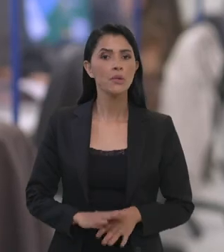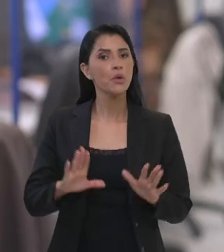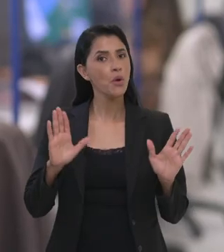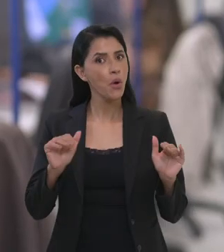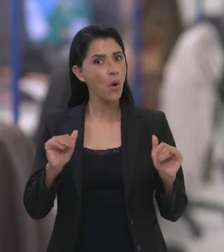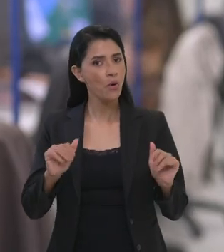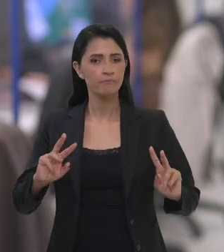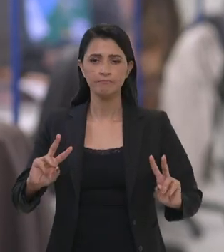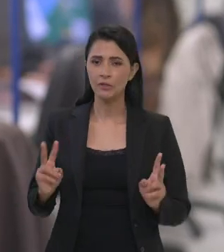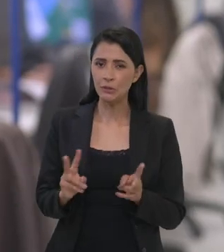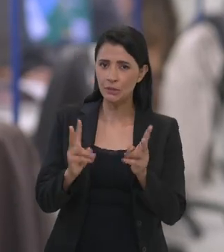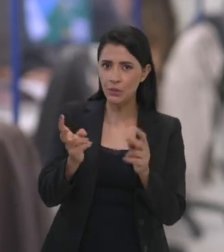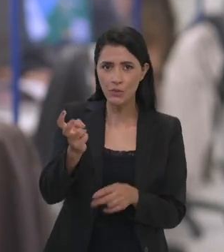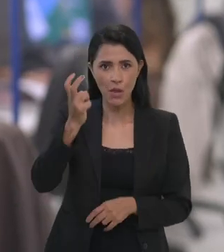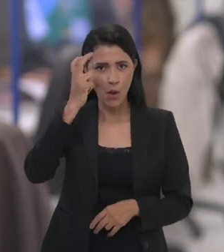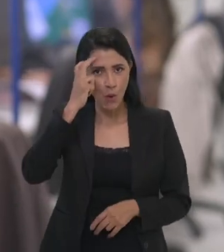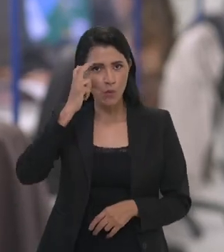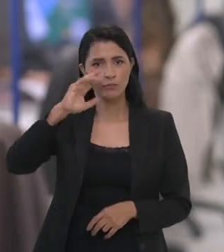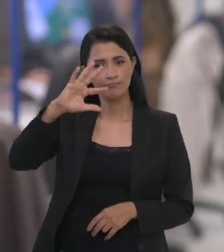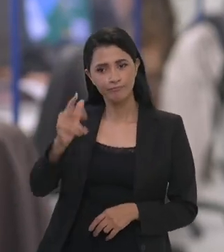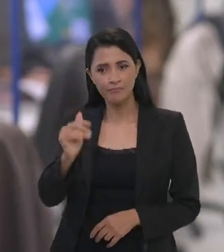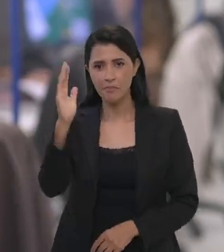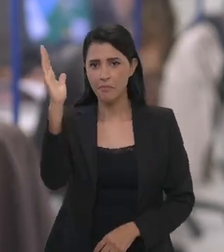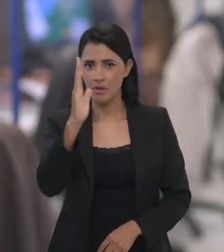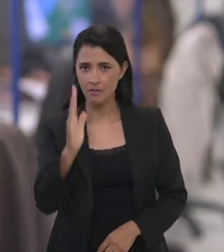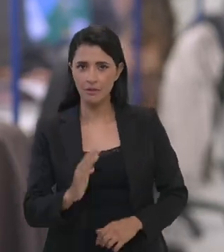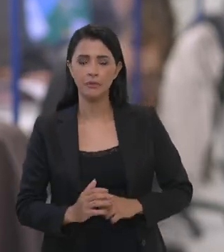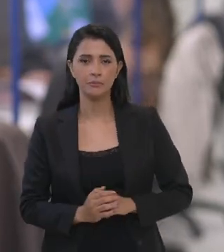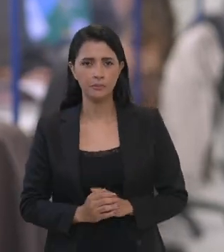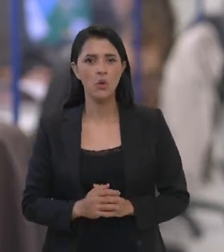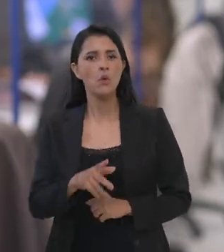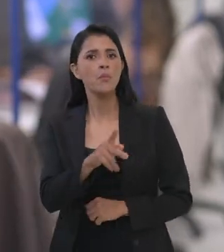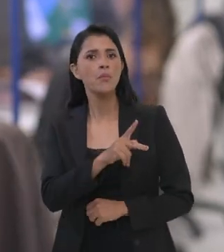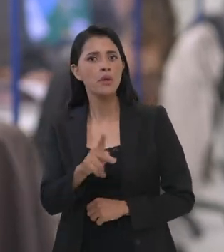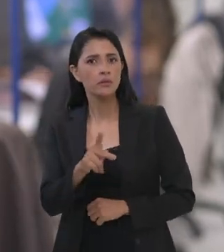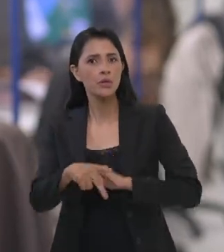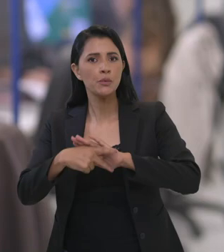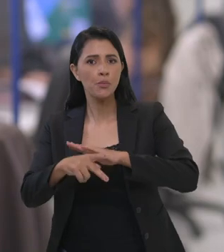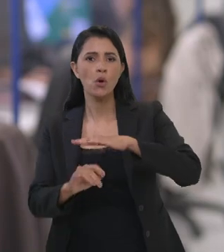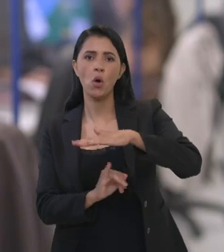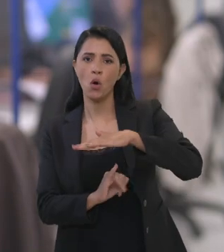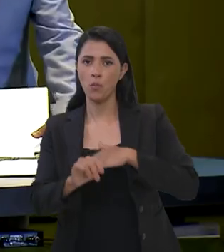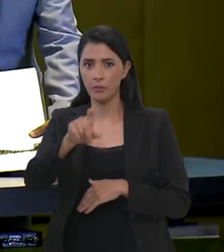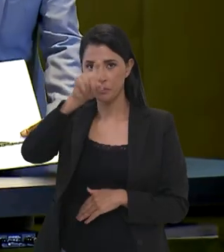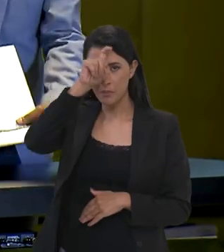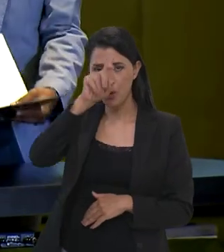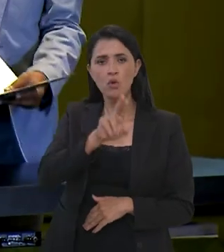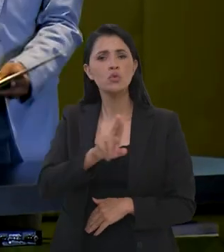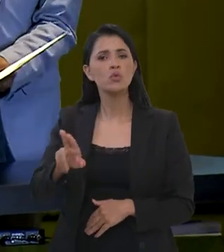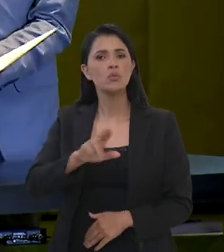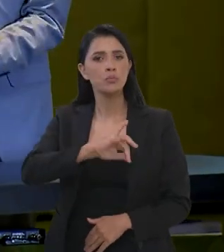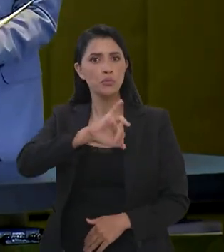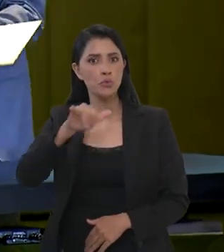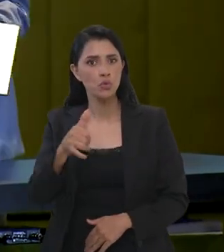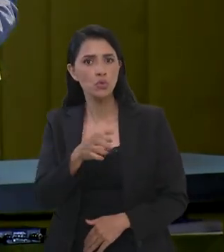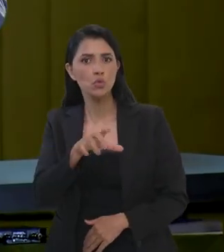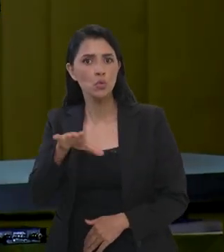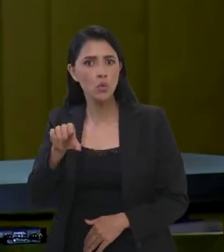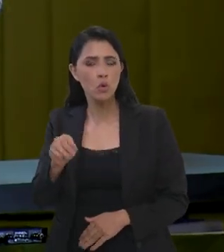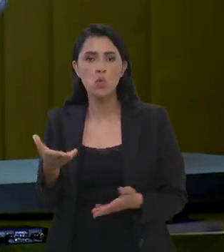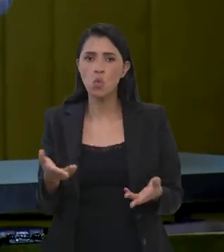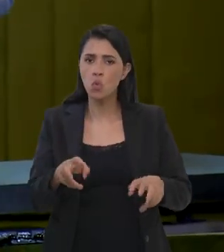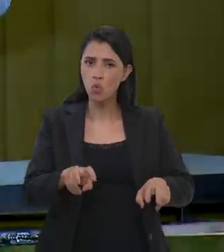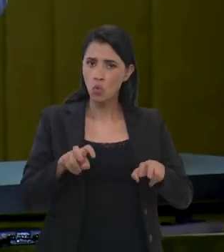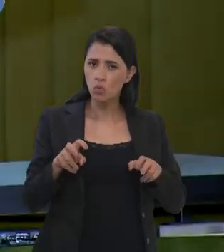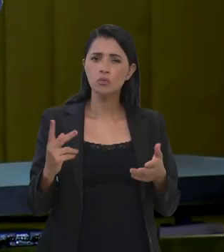Olá, valorização da cultura afro-brasileira. O presidente da Fundação Palmares, João Jorge Rodrigues, tomou posse